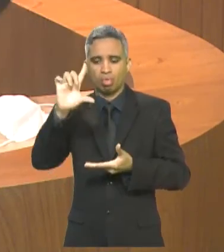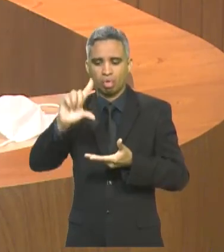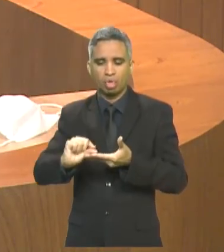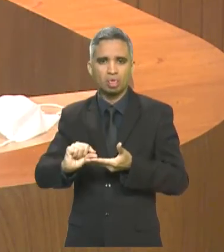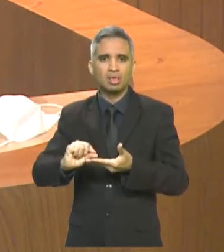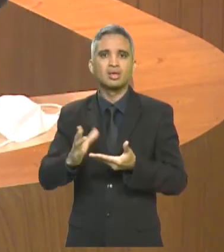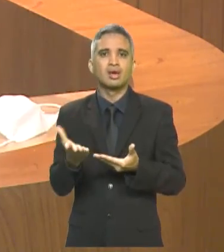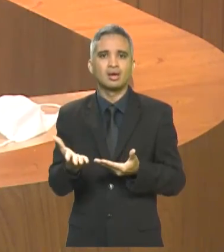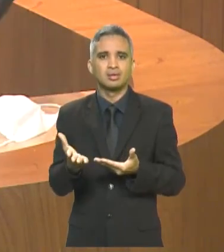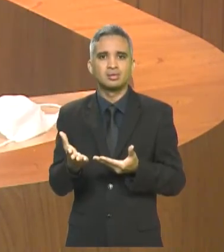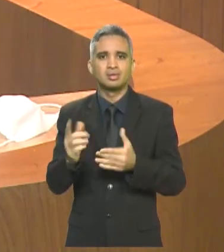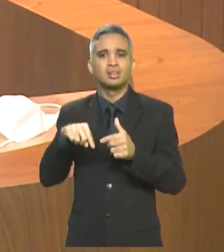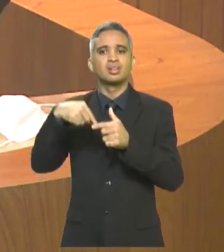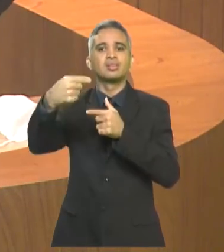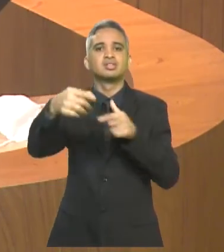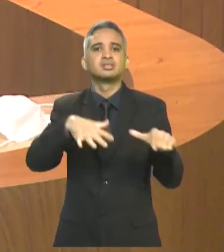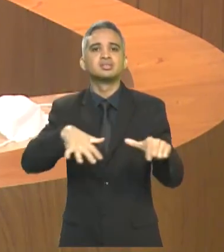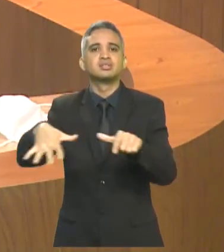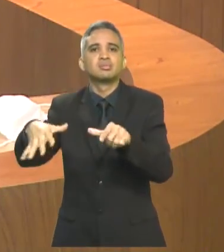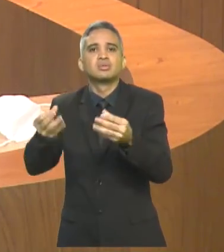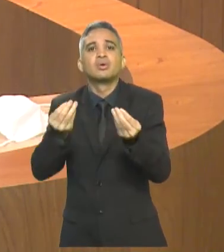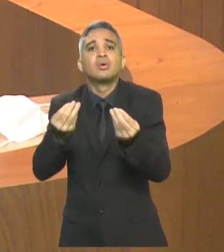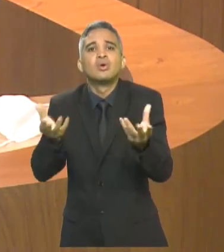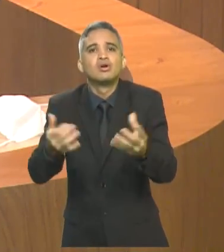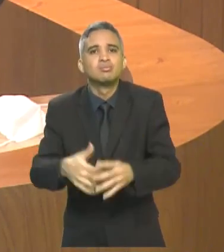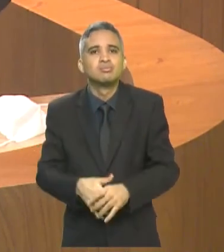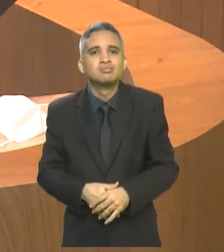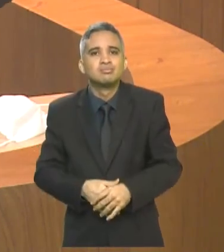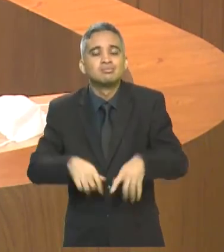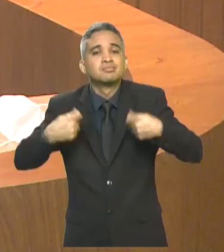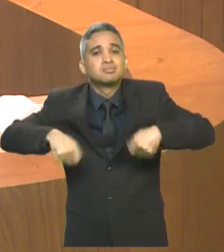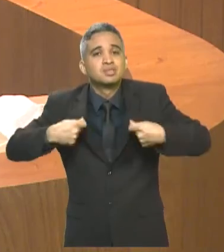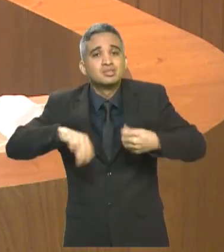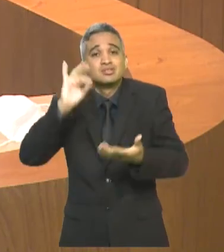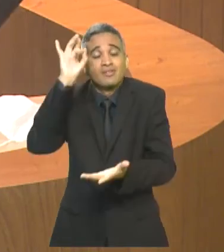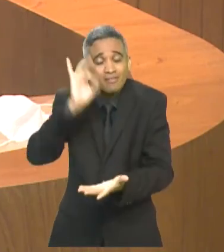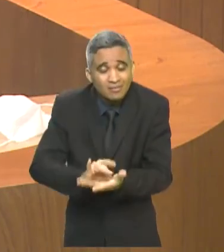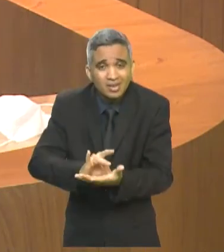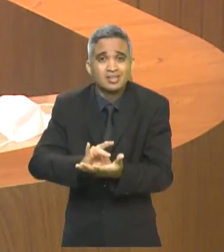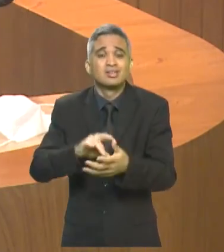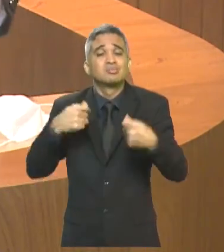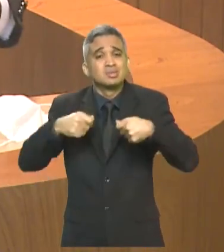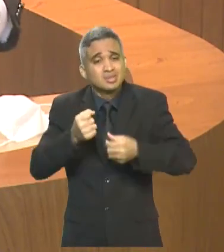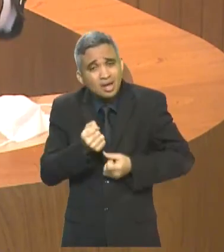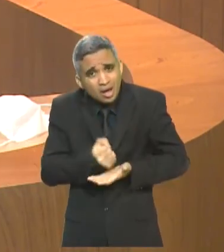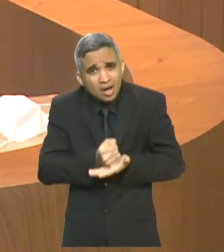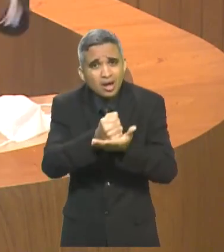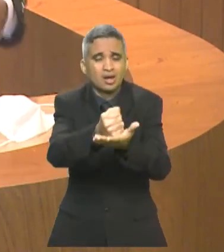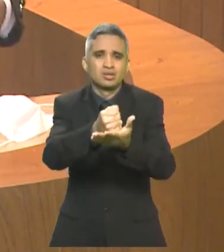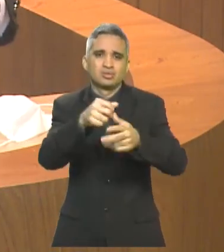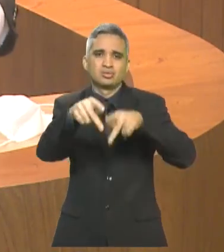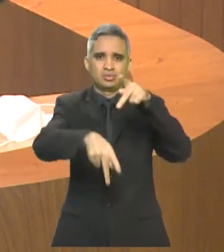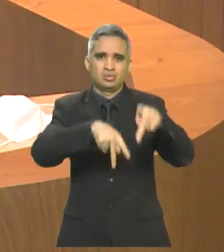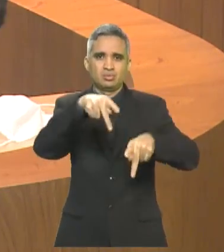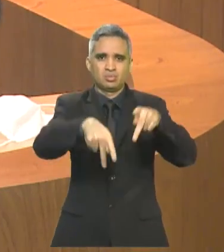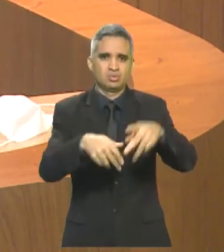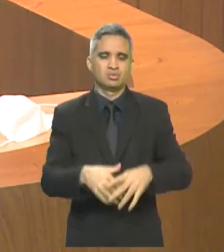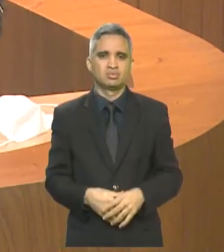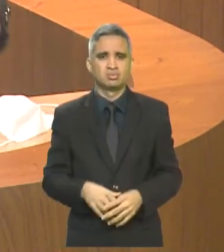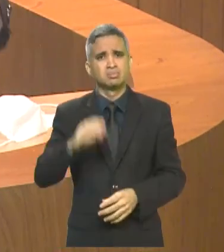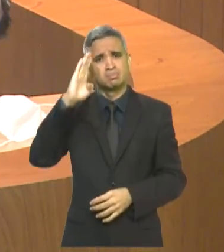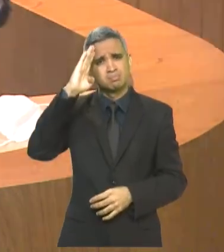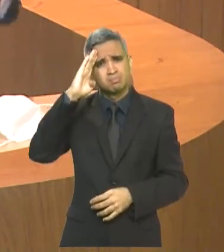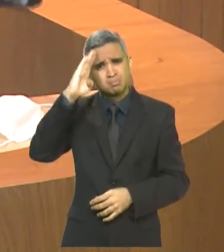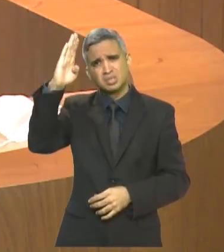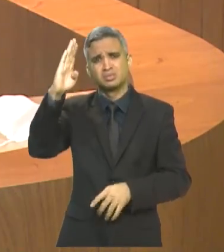semana, precisamos de ações reais, ações concretas, e principalmente, do retorno, da volta, do